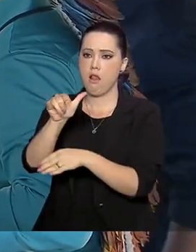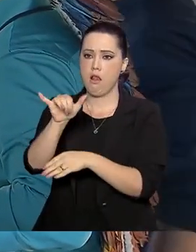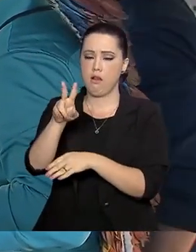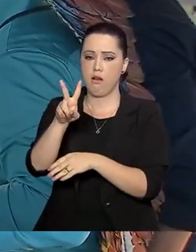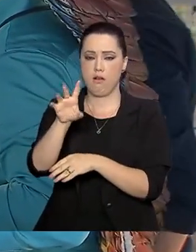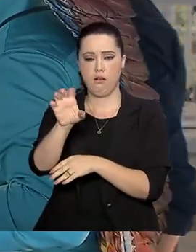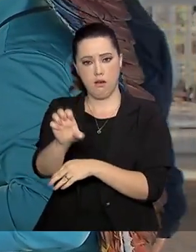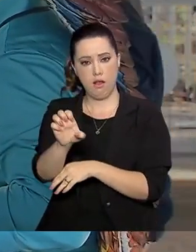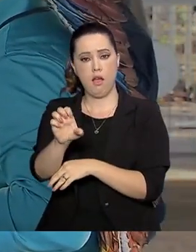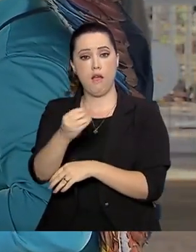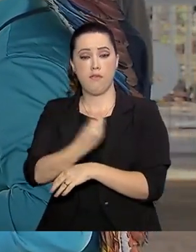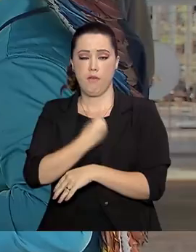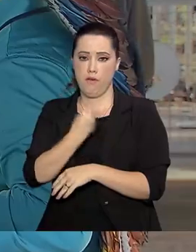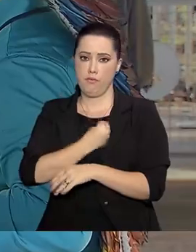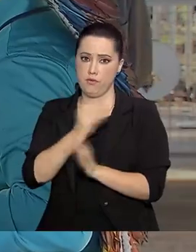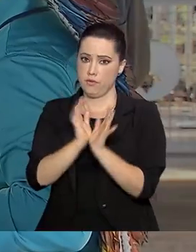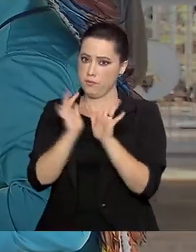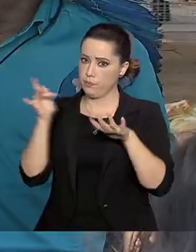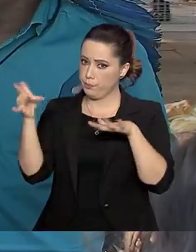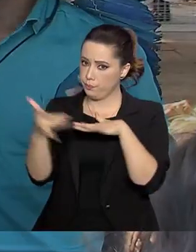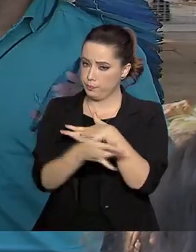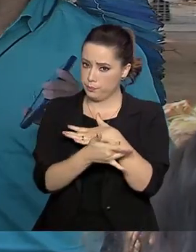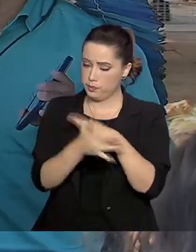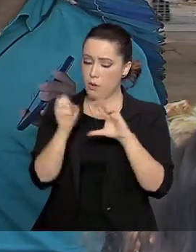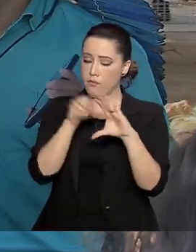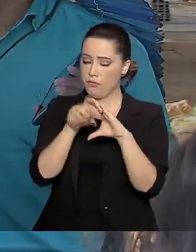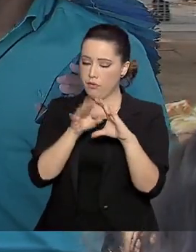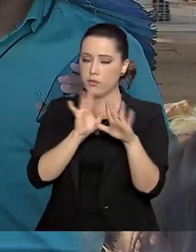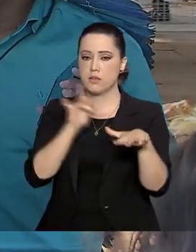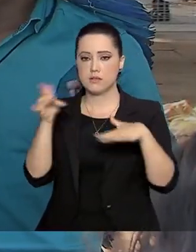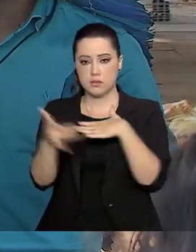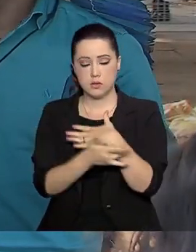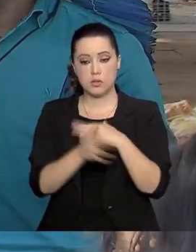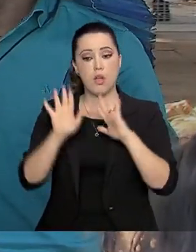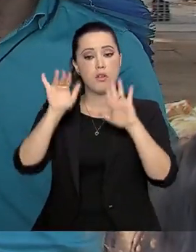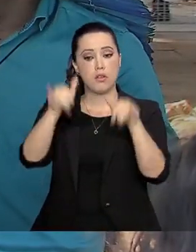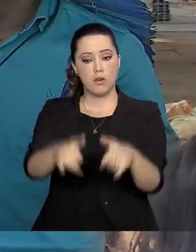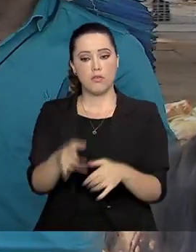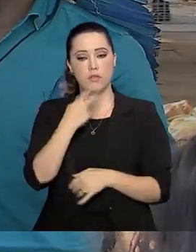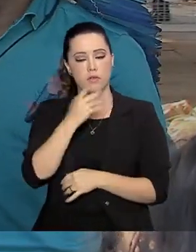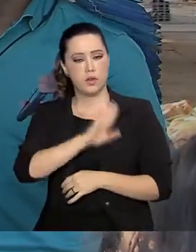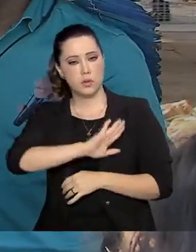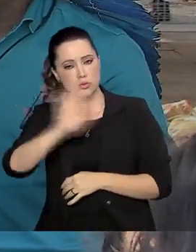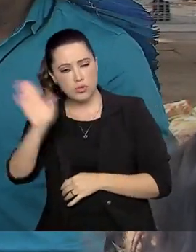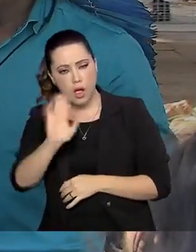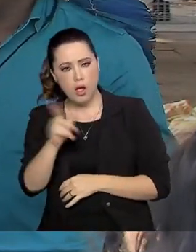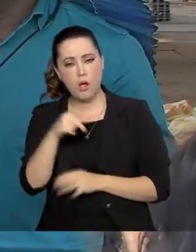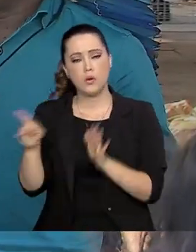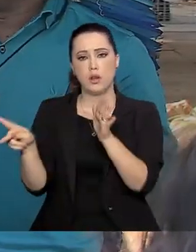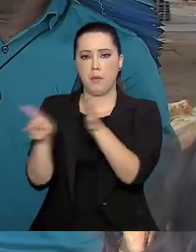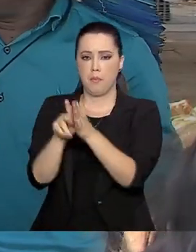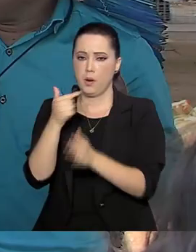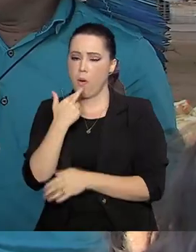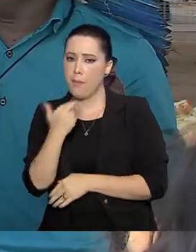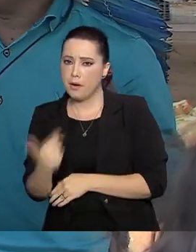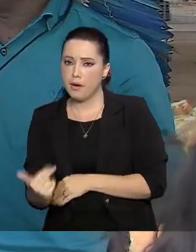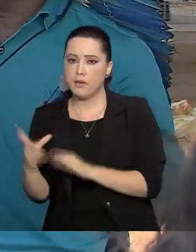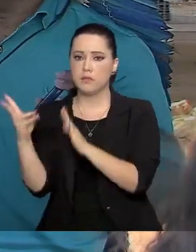quintas-feiras ao vivo nas redes sociais. Ao fim do encontro, o indígena se despediu na língua makuxi.